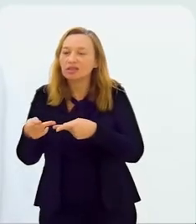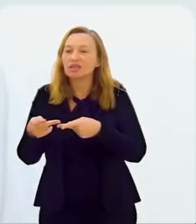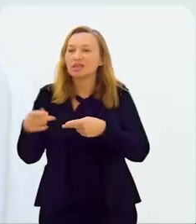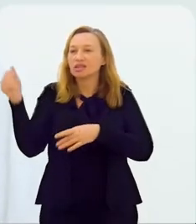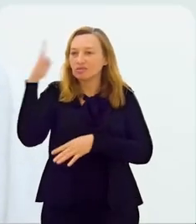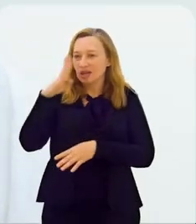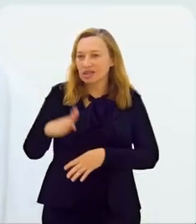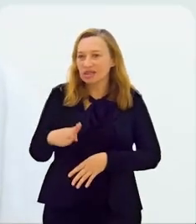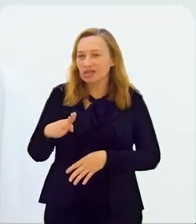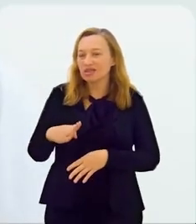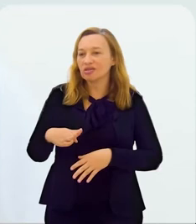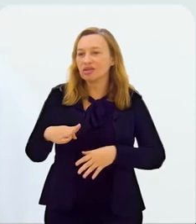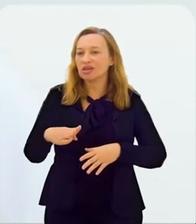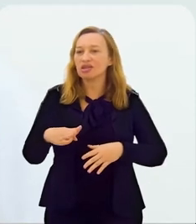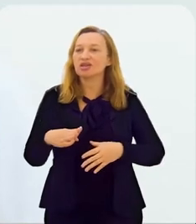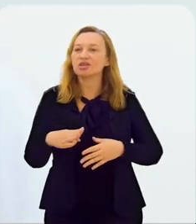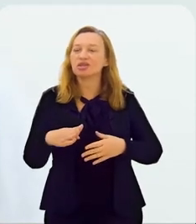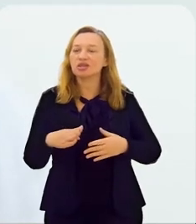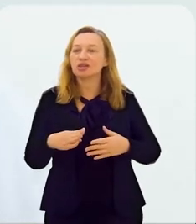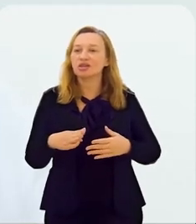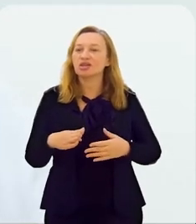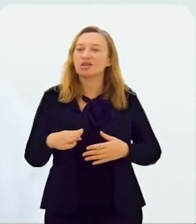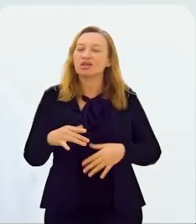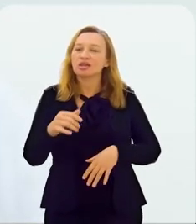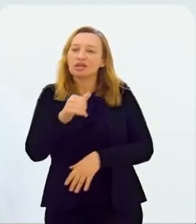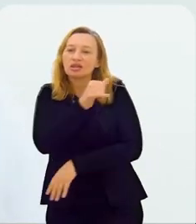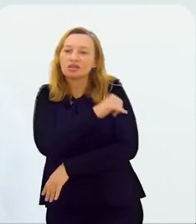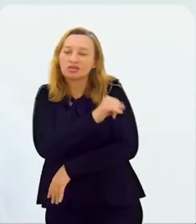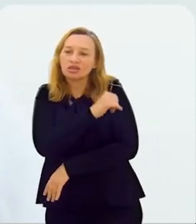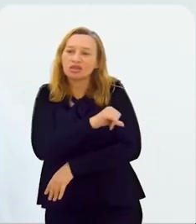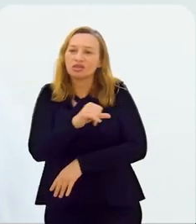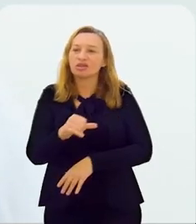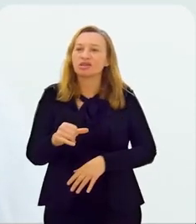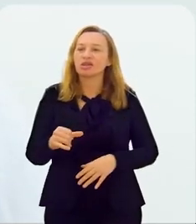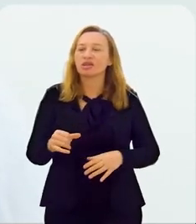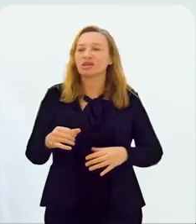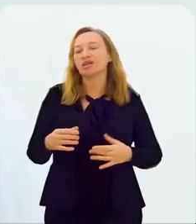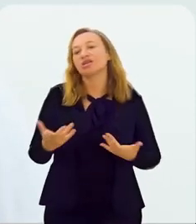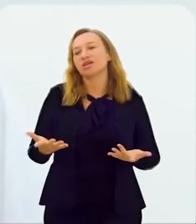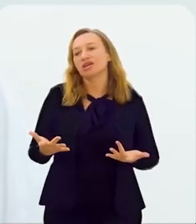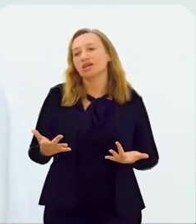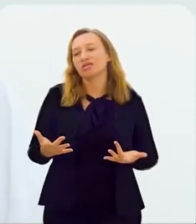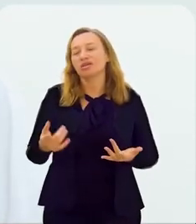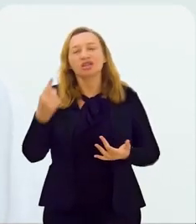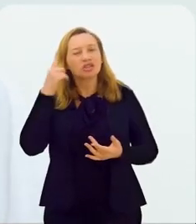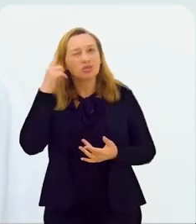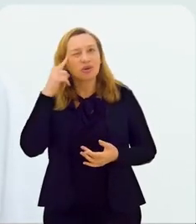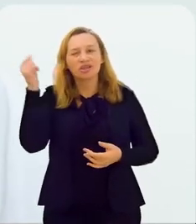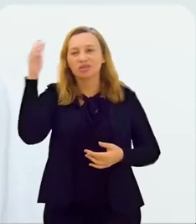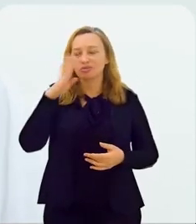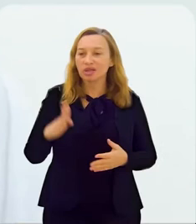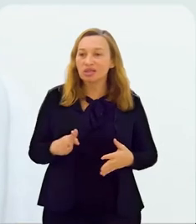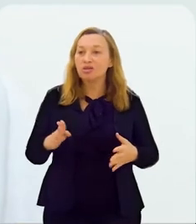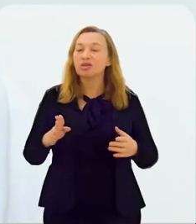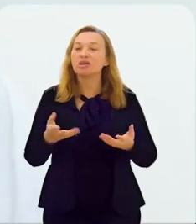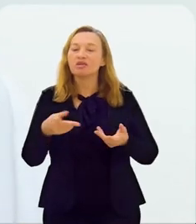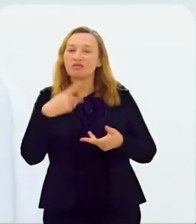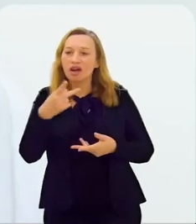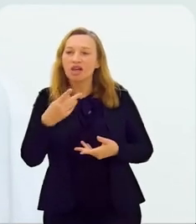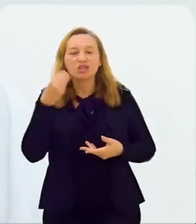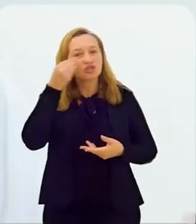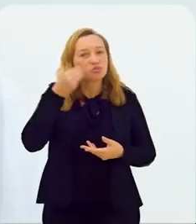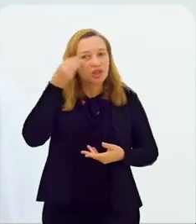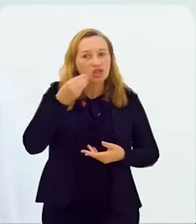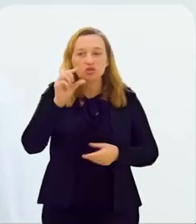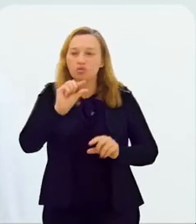visitante, parte desse Brasil que a gente está tão distante aqui no Rio de Janeiro, mas que é tão presente quando a gente pensa em